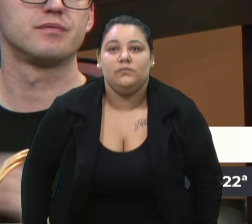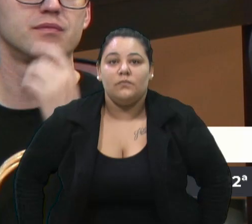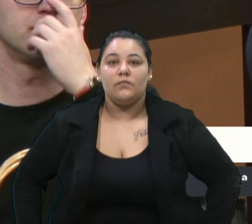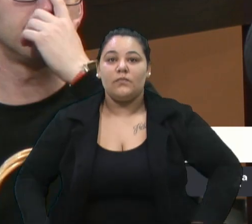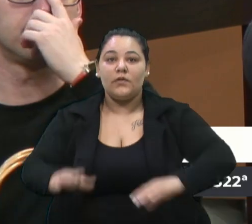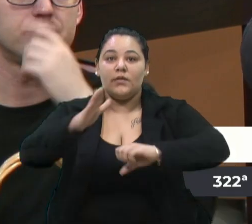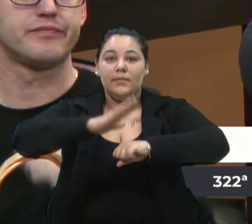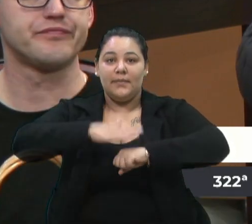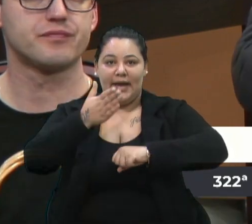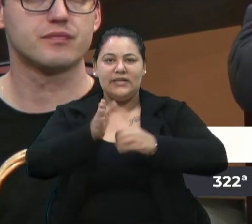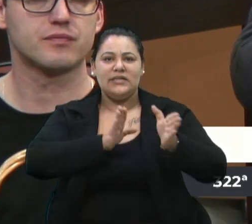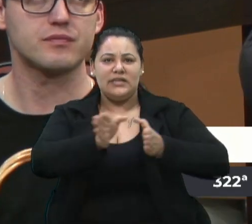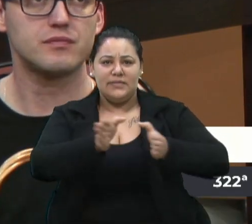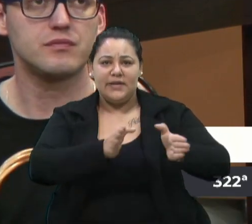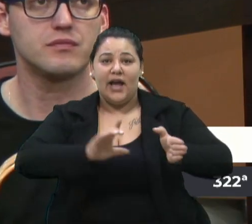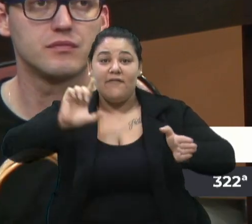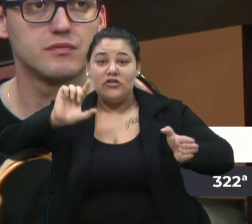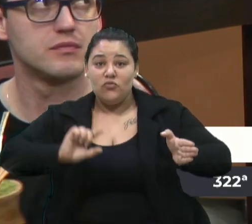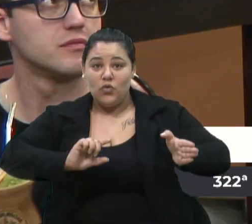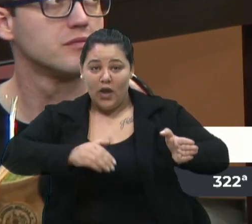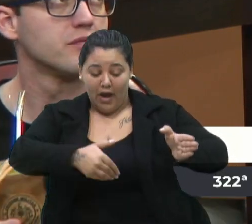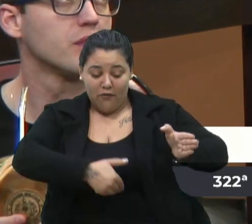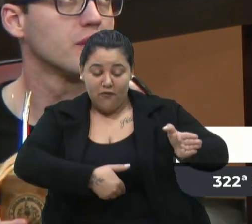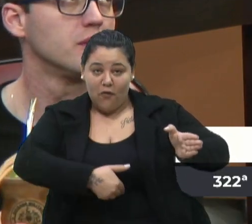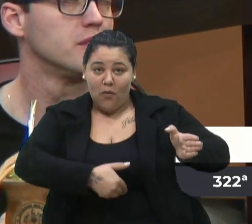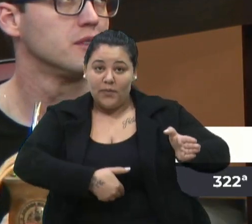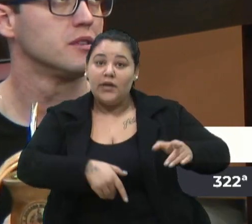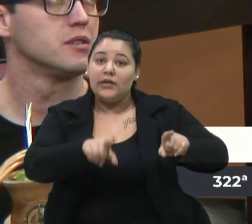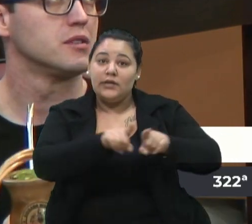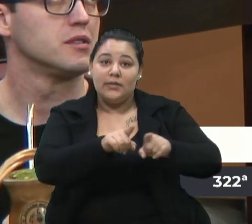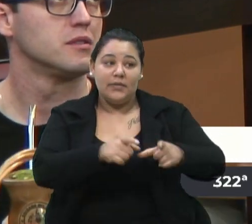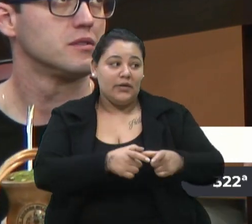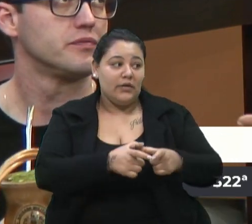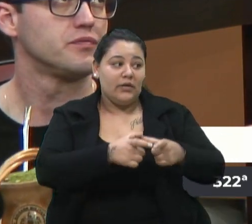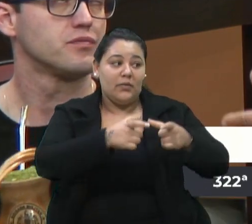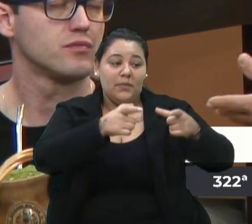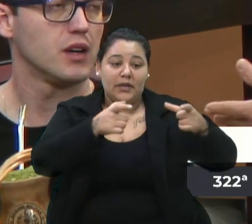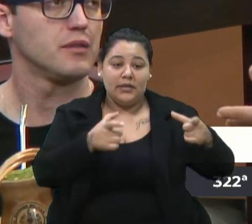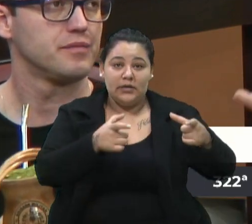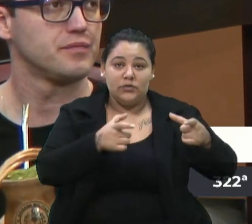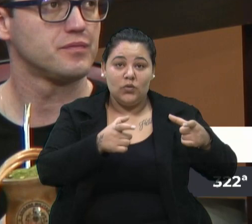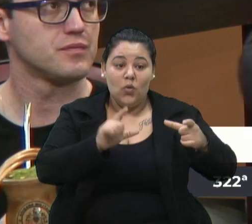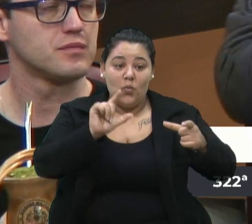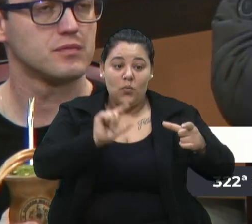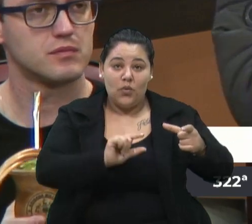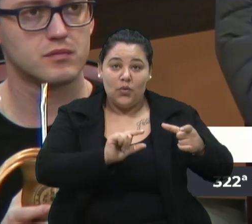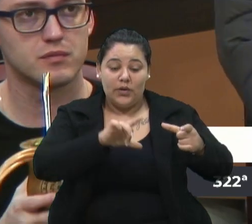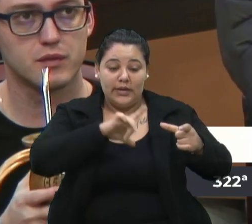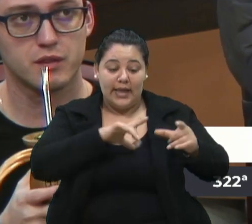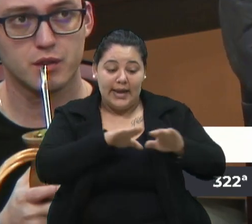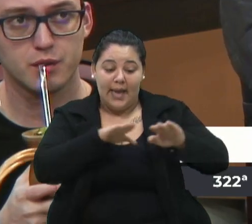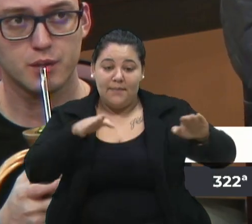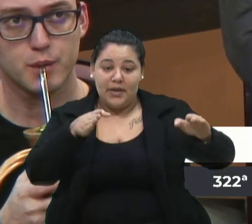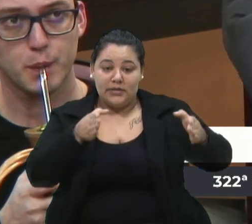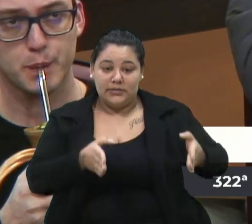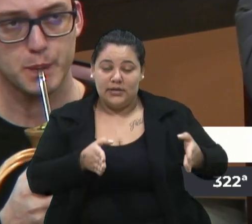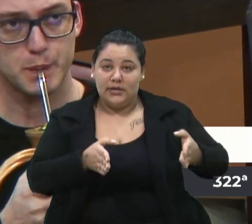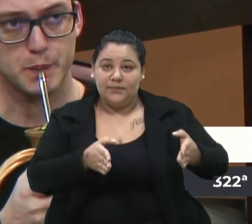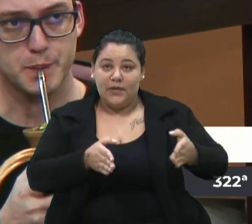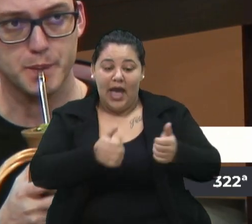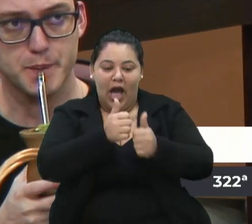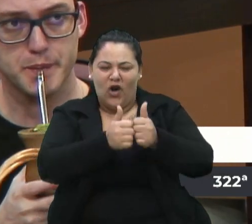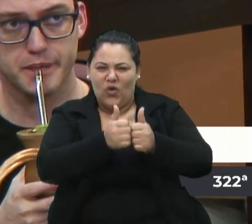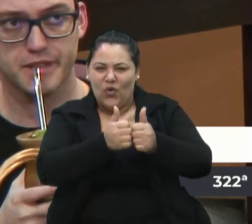aumentando aquilo que é o mínimo que vai na mesa, que é arroz, feijão, ovos, leite, muitas vezes para tu